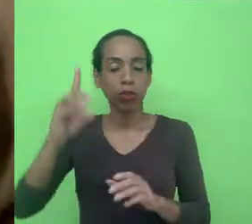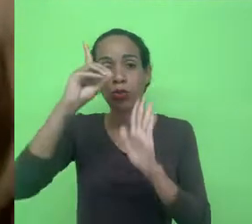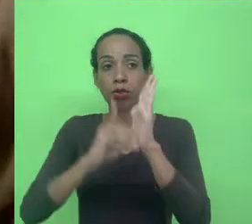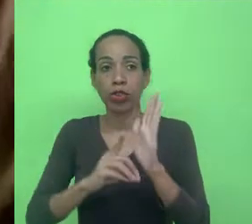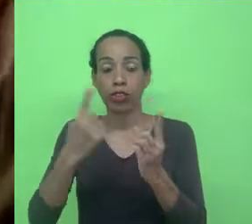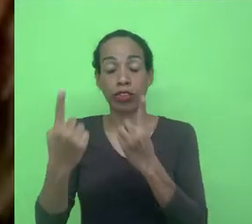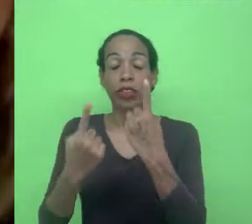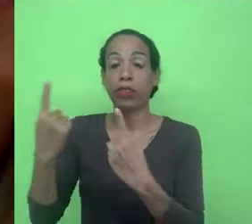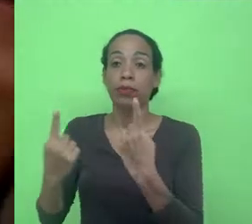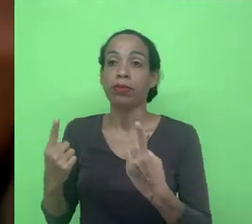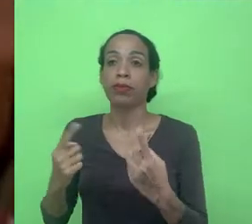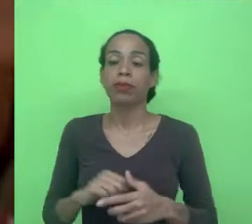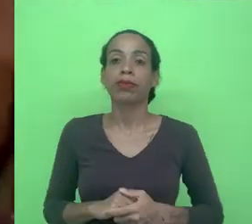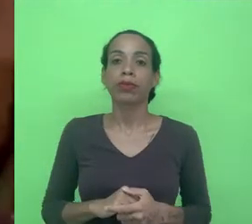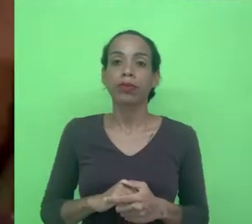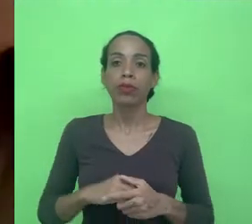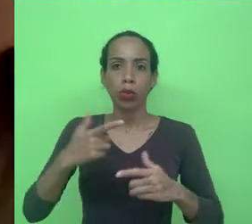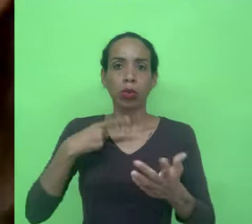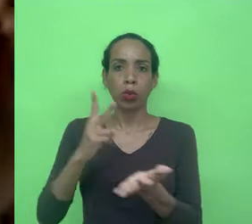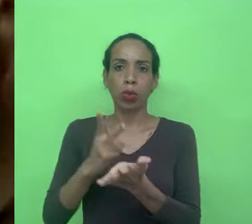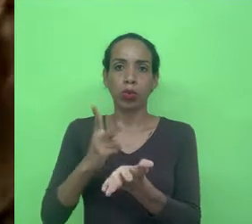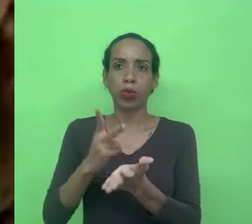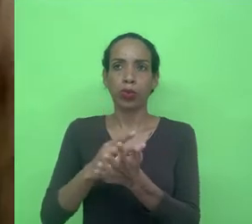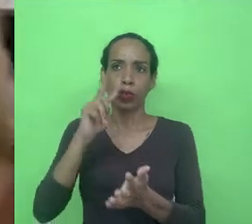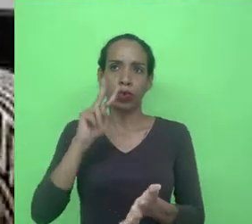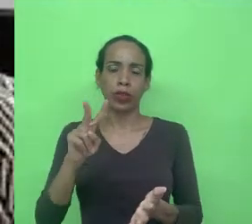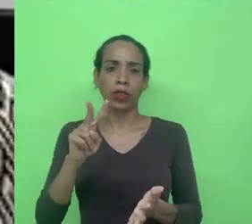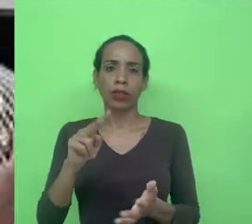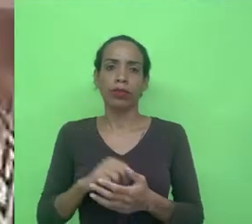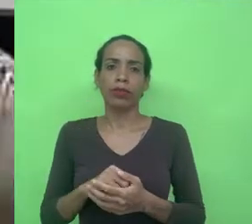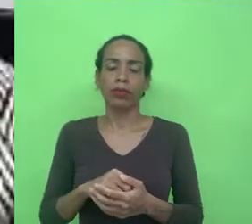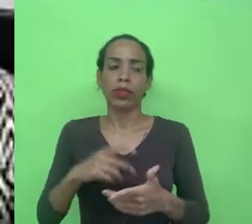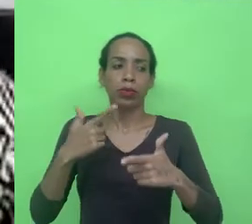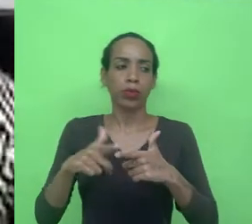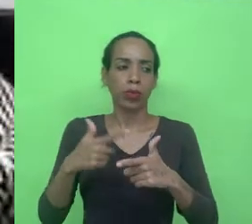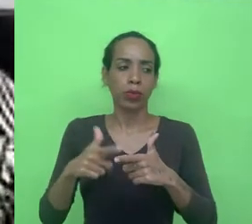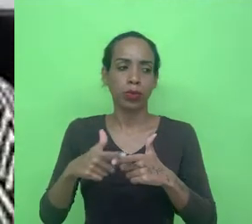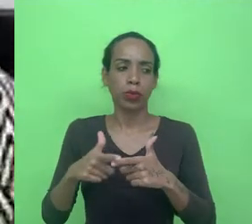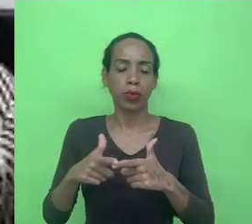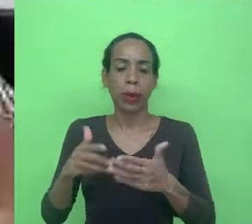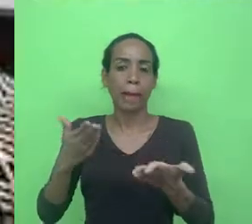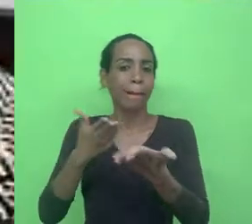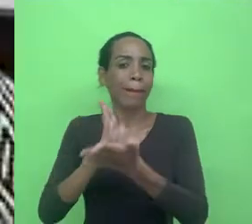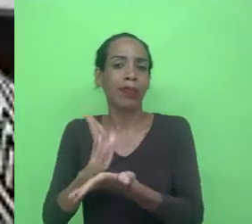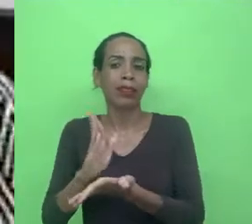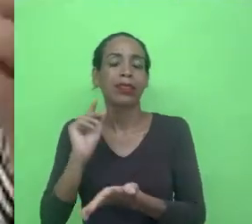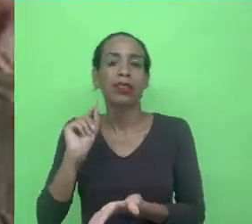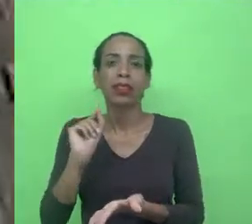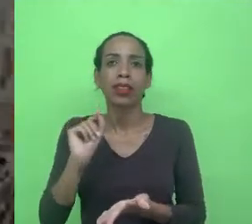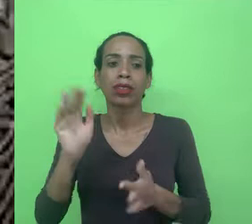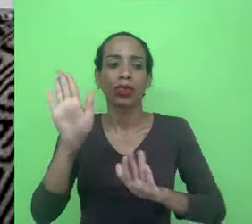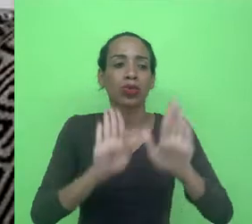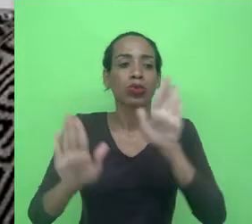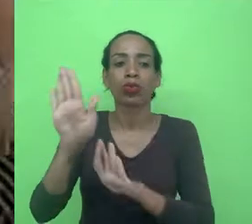né eu continuo vendo esse calcanhar nós só passaríamos quem vai cuidar desses